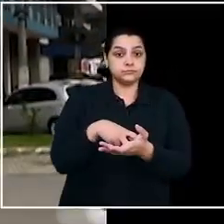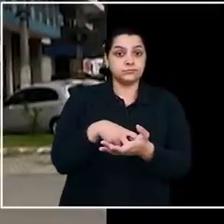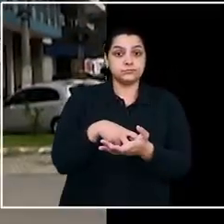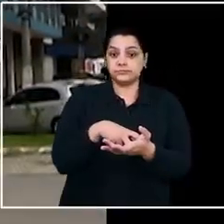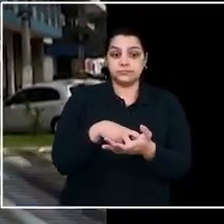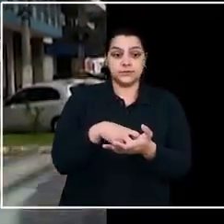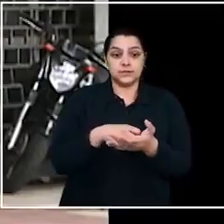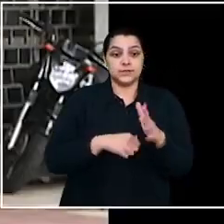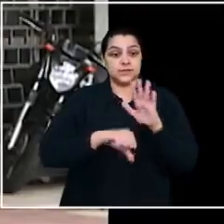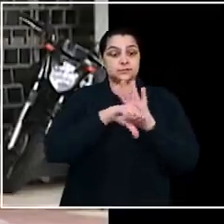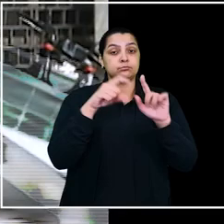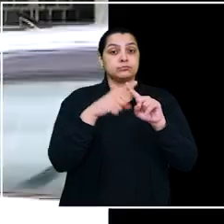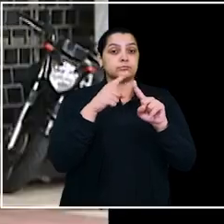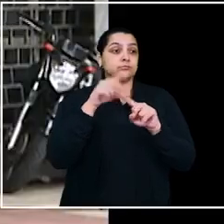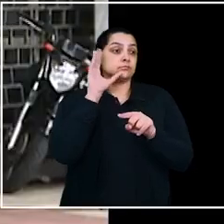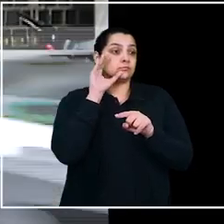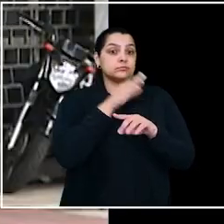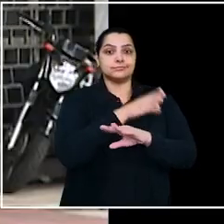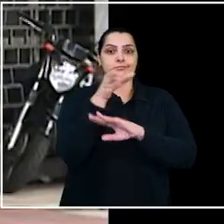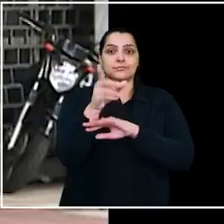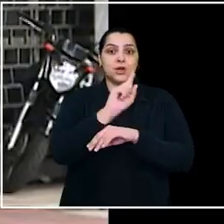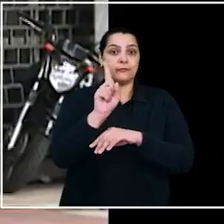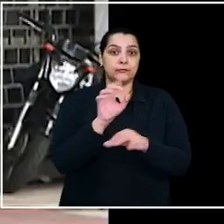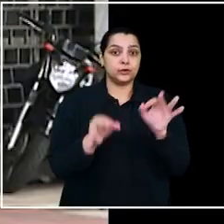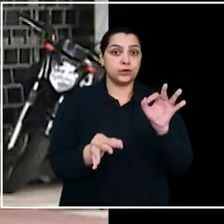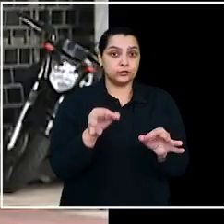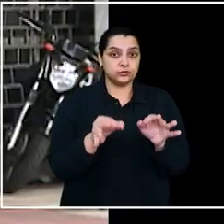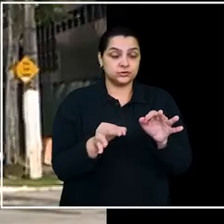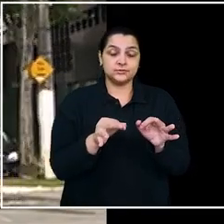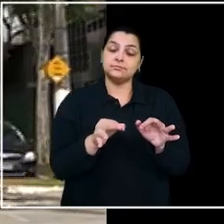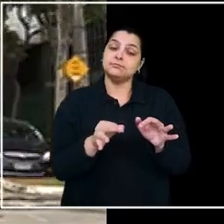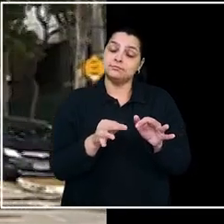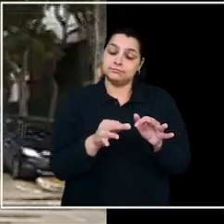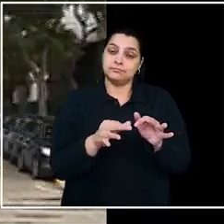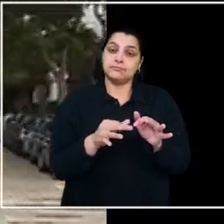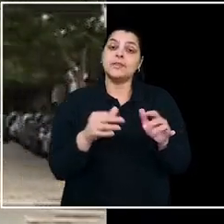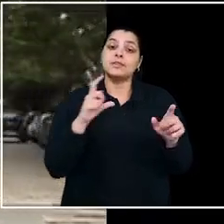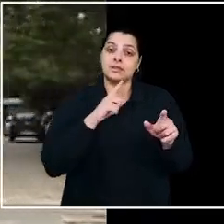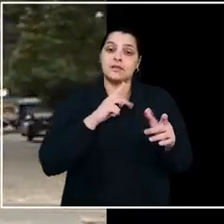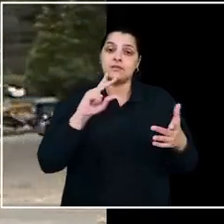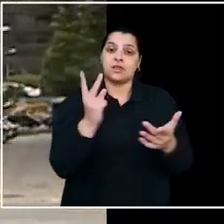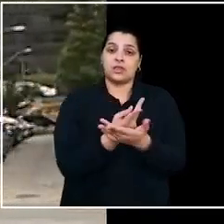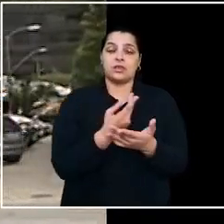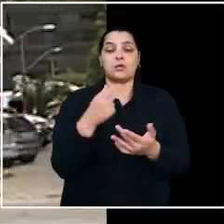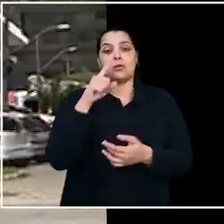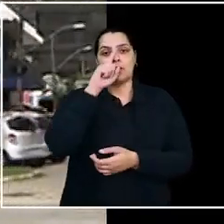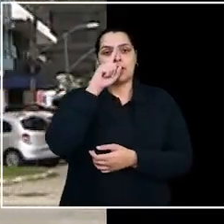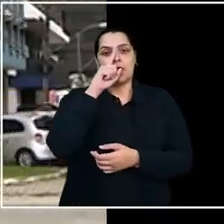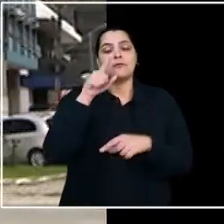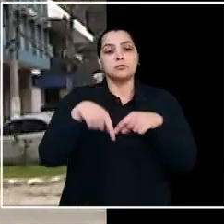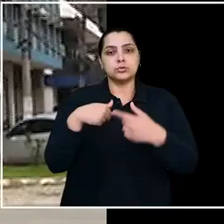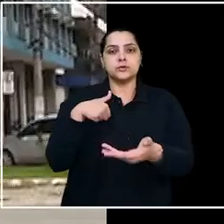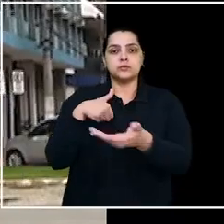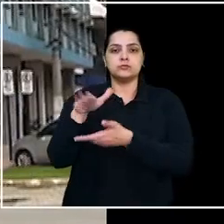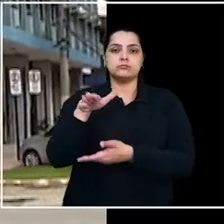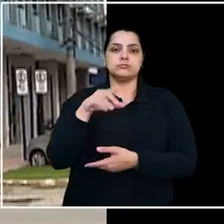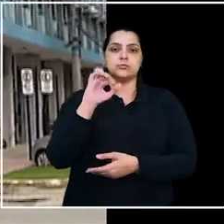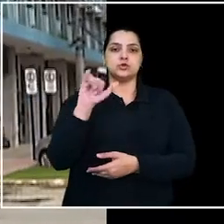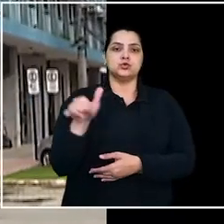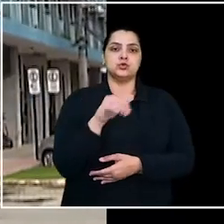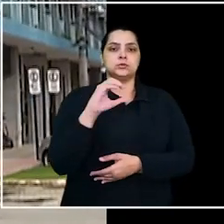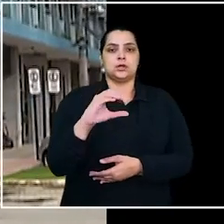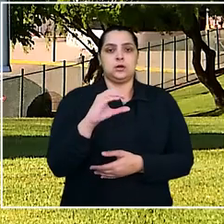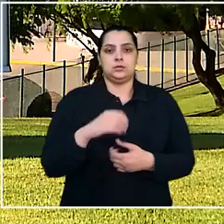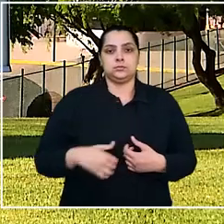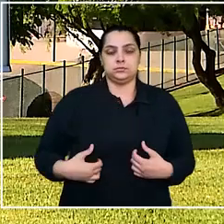na esfera penal, porque a empregada não compareceu à audiência, não afasta a falta grave motivadora da dispensa por